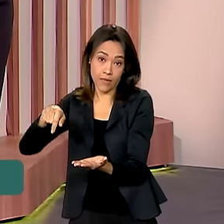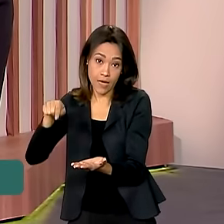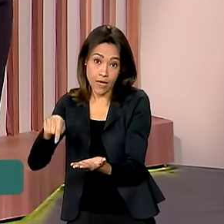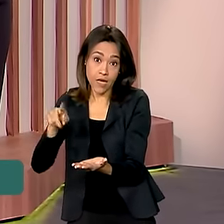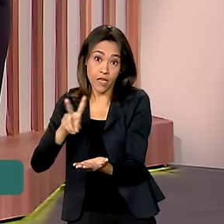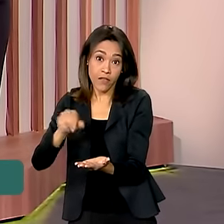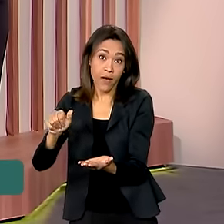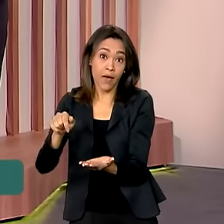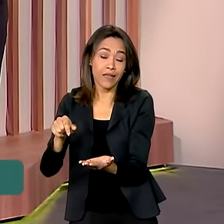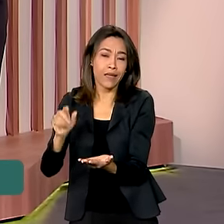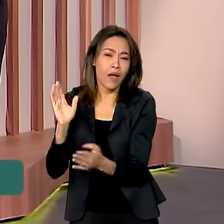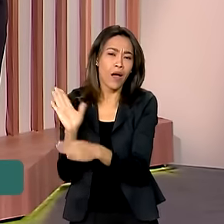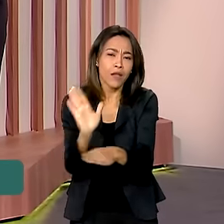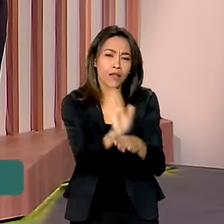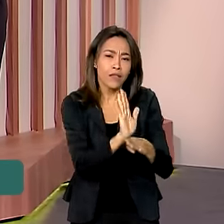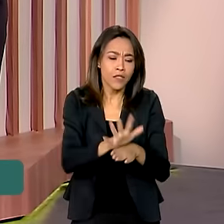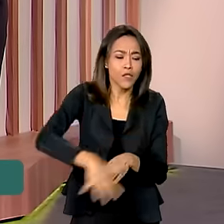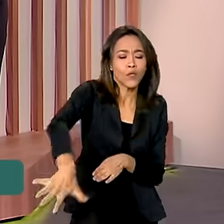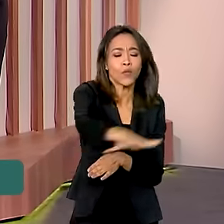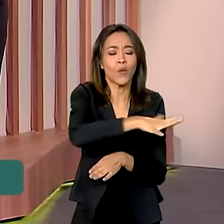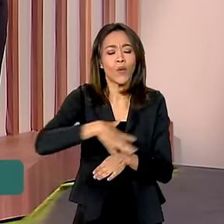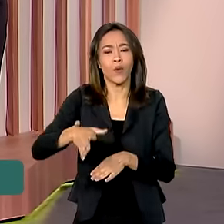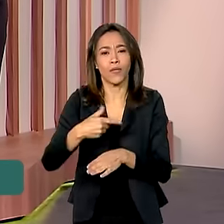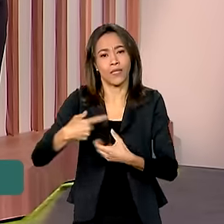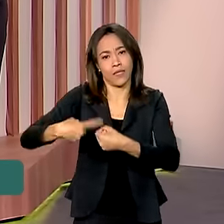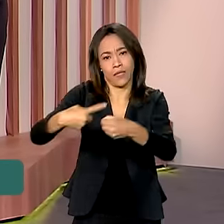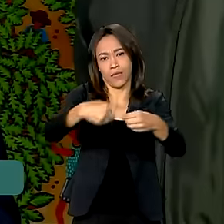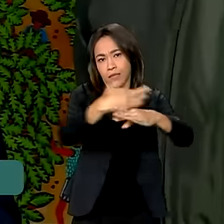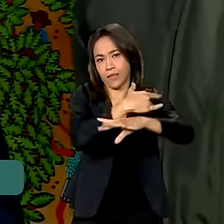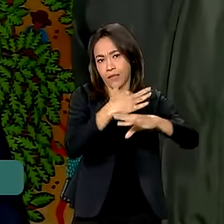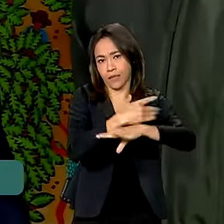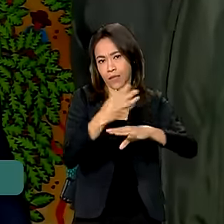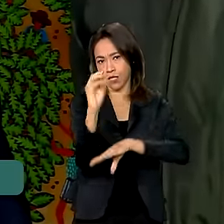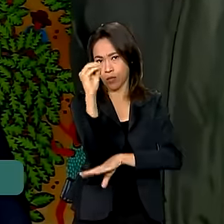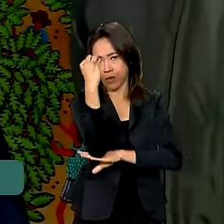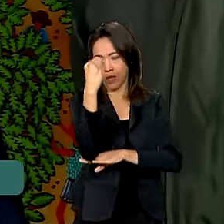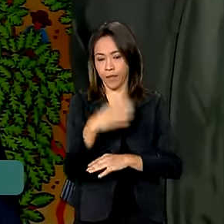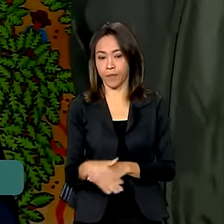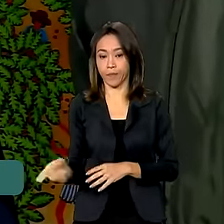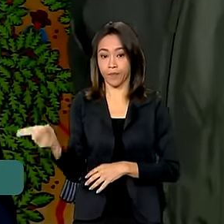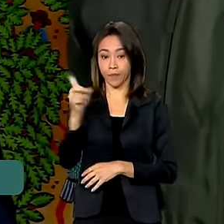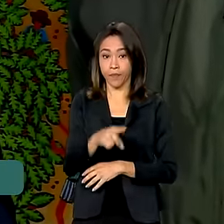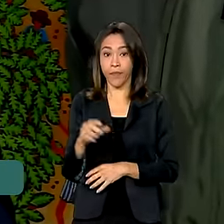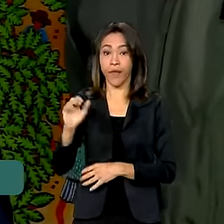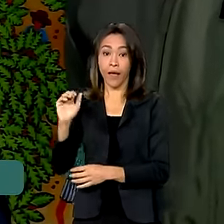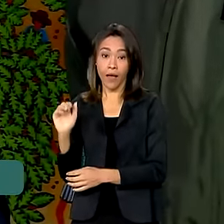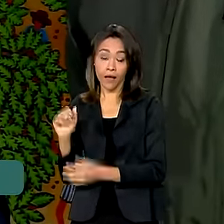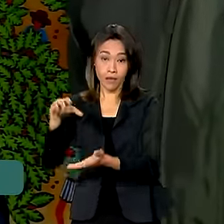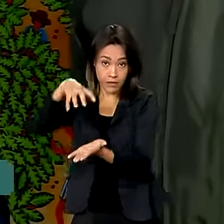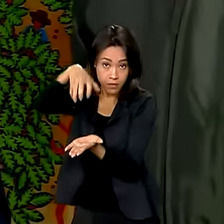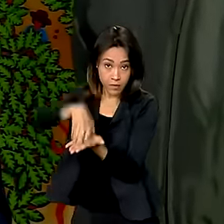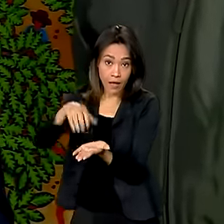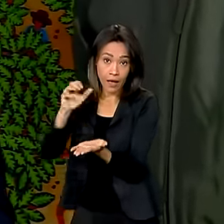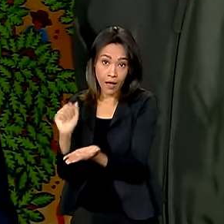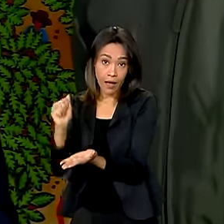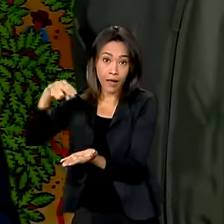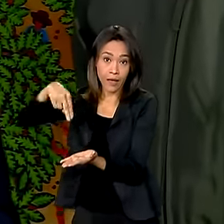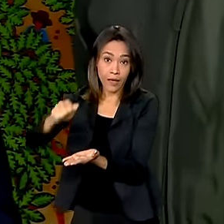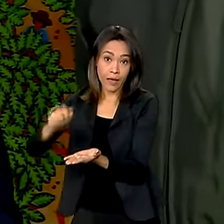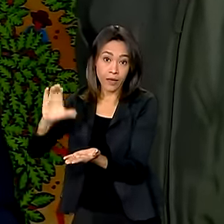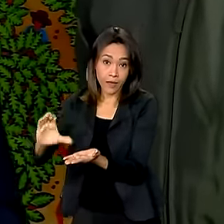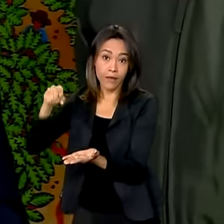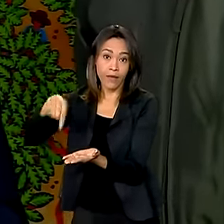atender toda a região metropolitana da área de Porto Alegre. A ANAC está publicando uma edição eixa no diário